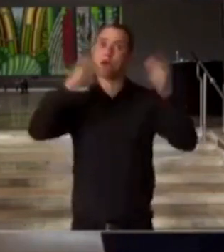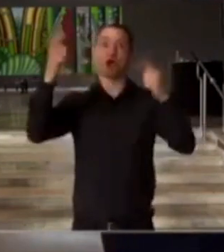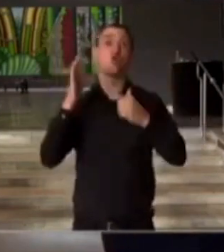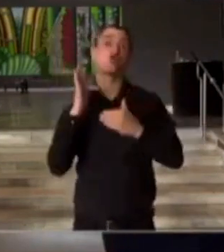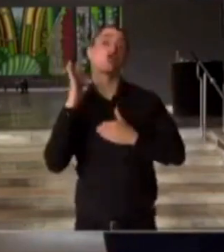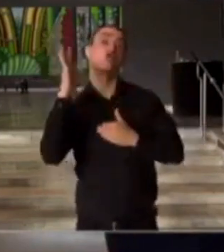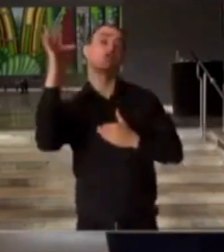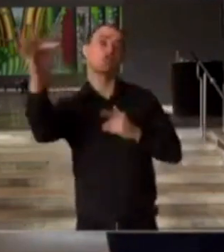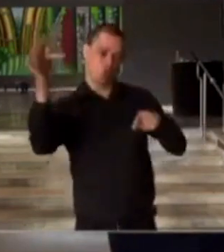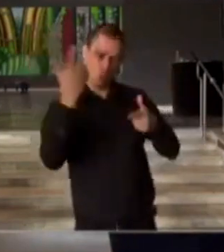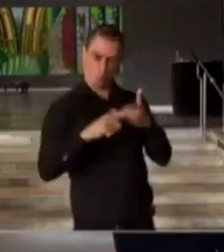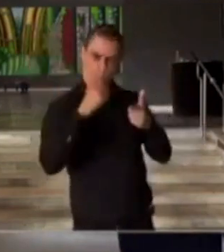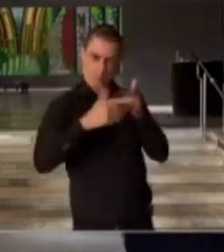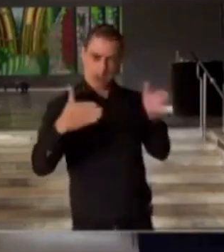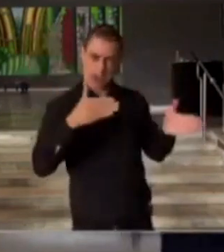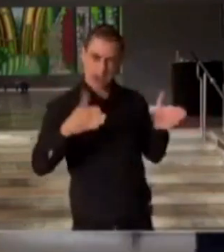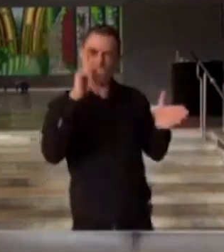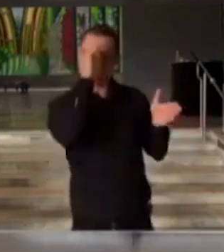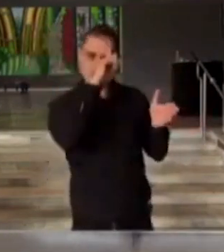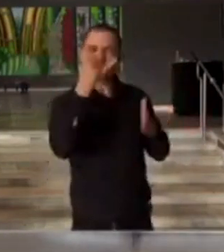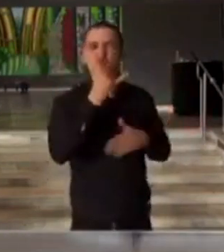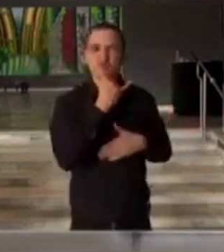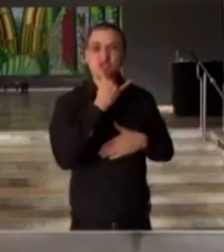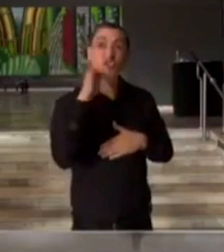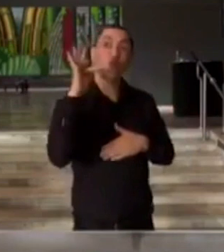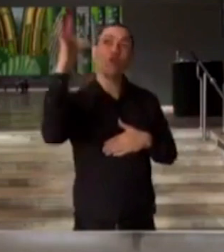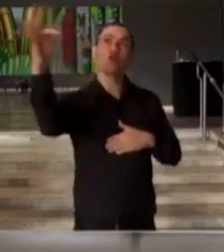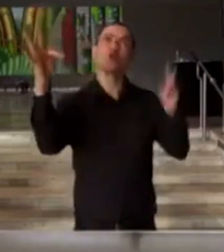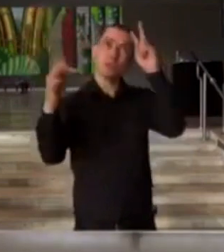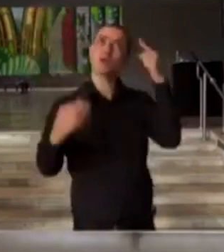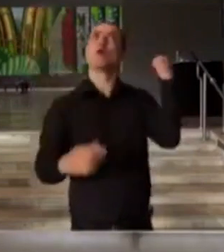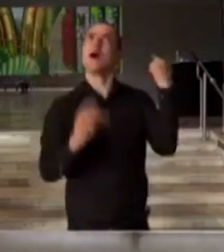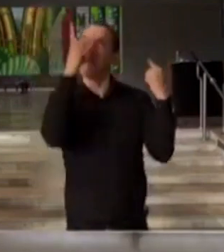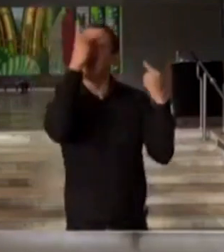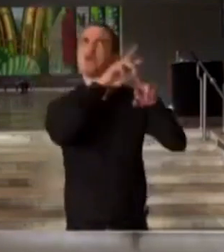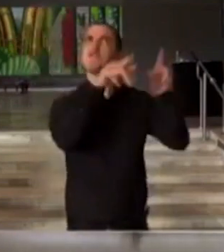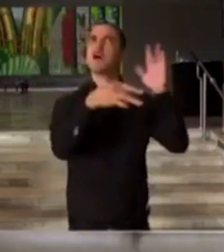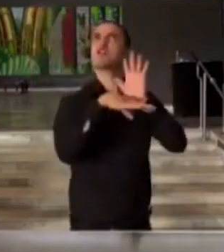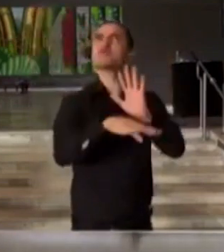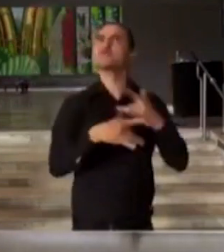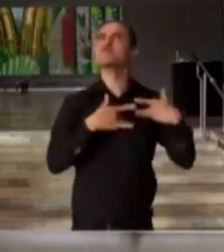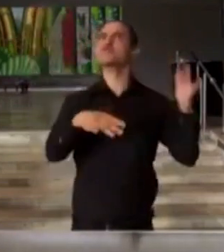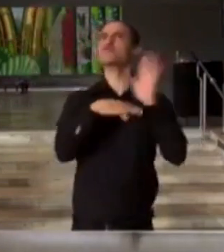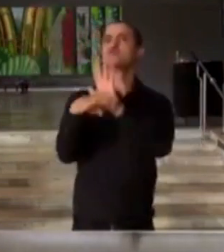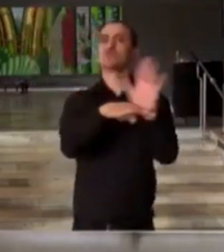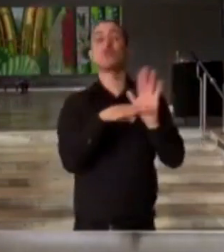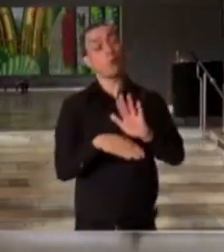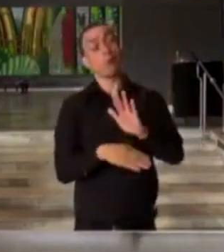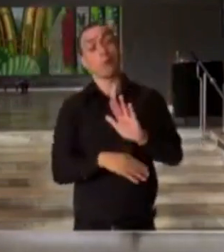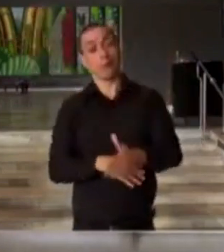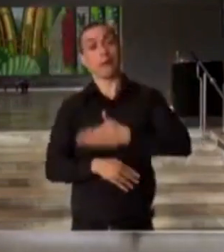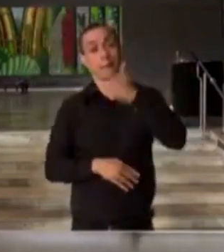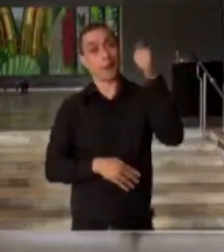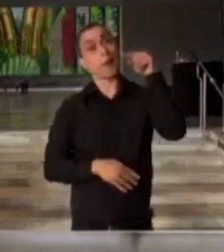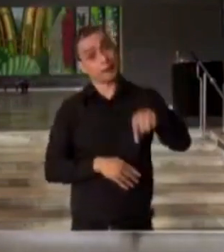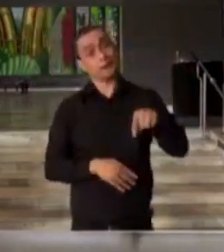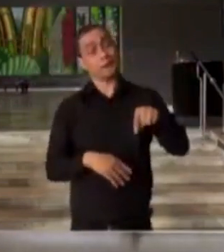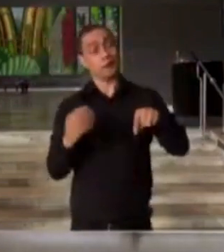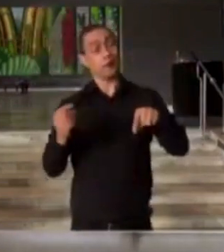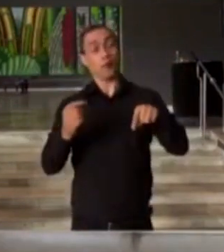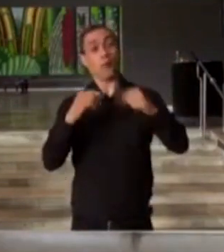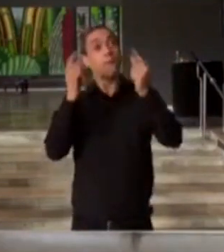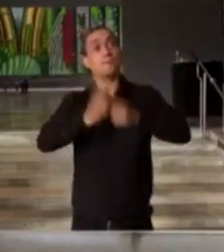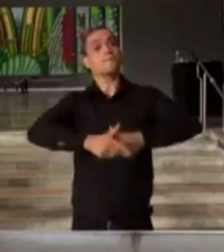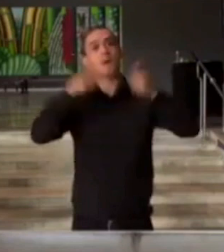de todo este duro período de tristeza e de enfrentamento do coronavírus, muito provavelmente será o maior